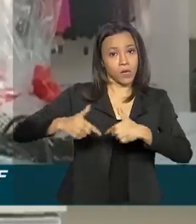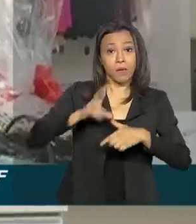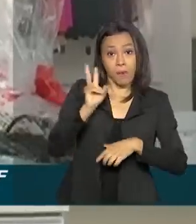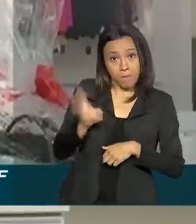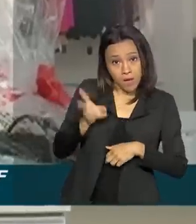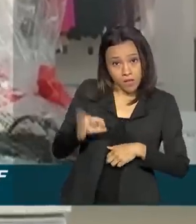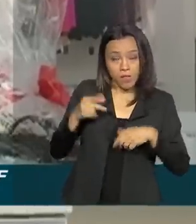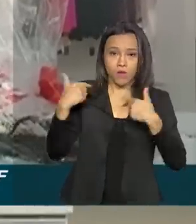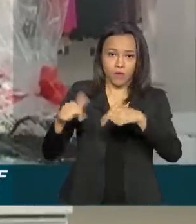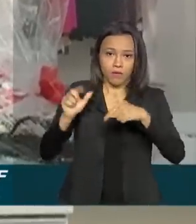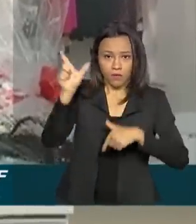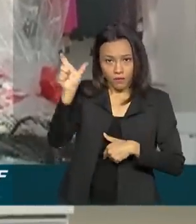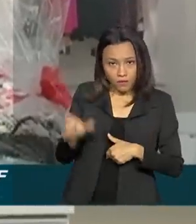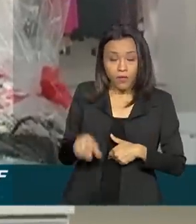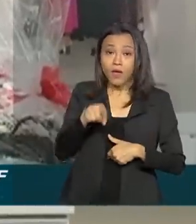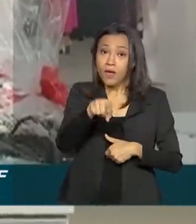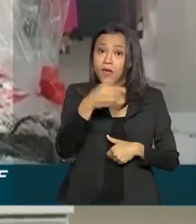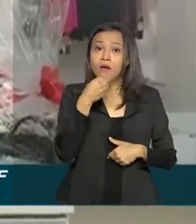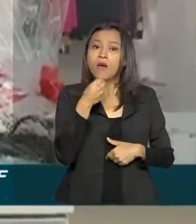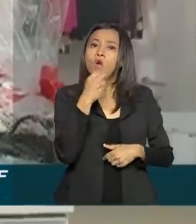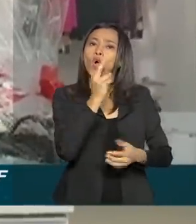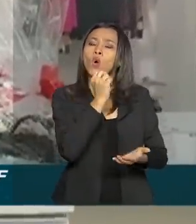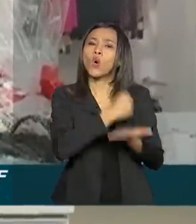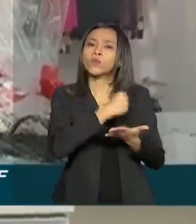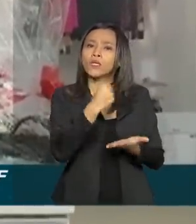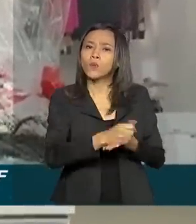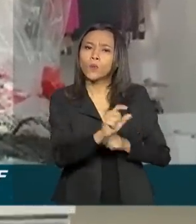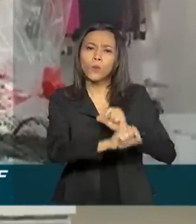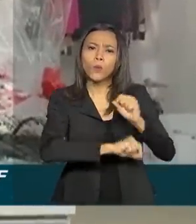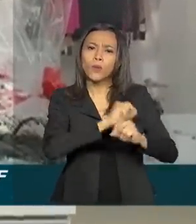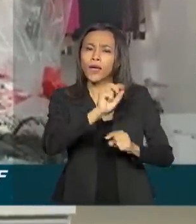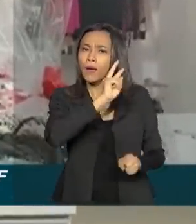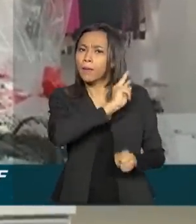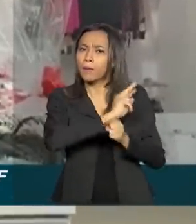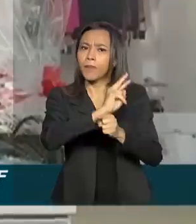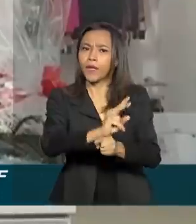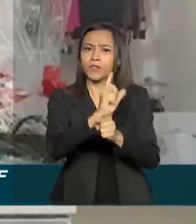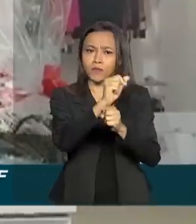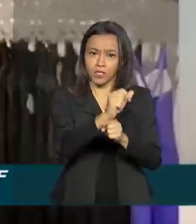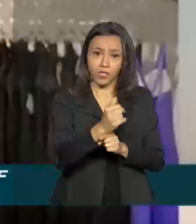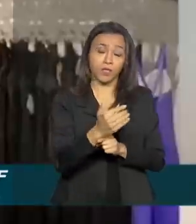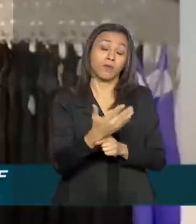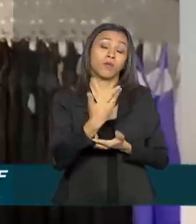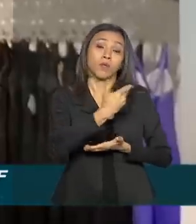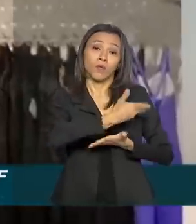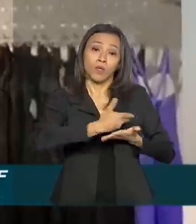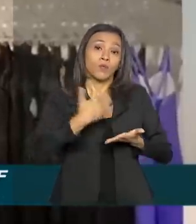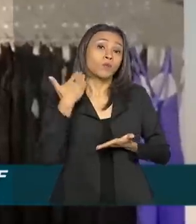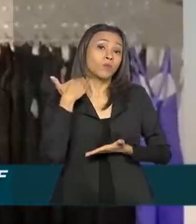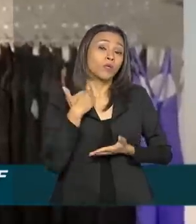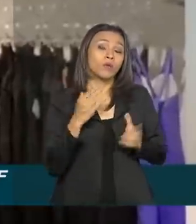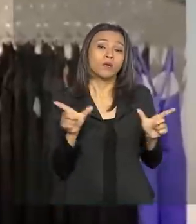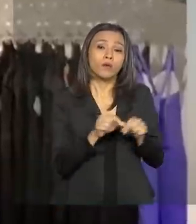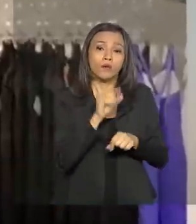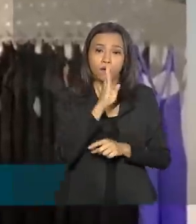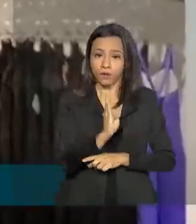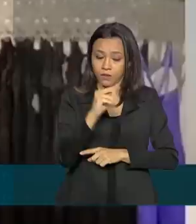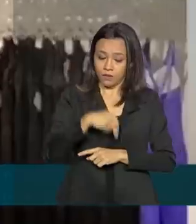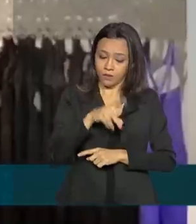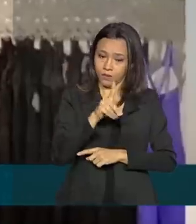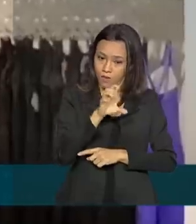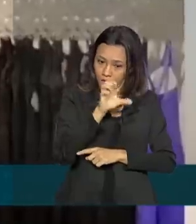dela, o comerciante contratou o crédito para a folha de pagamento do BNDES. Após conseguirmos